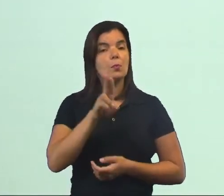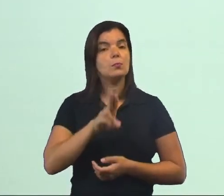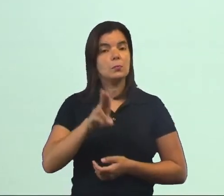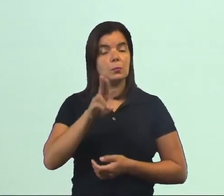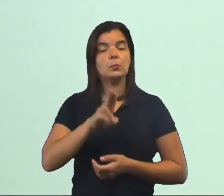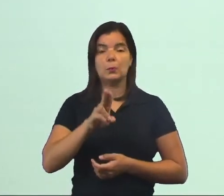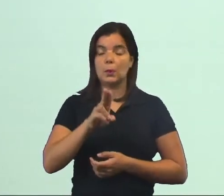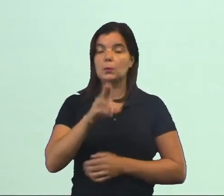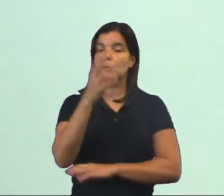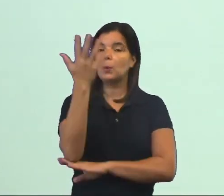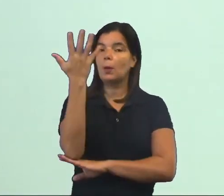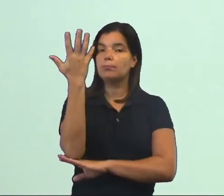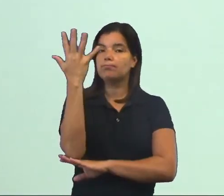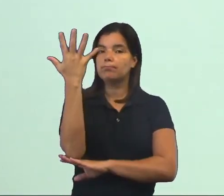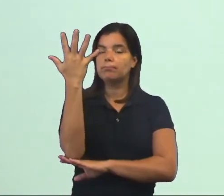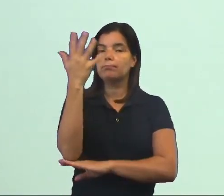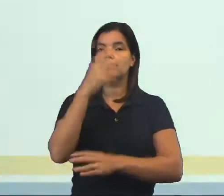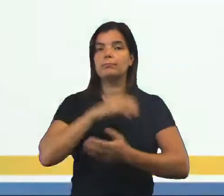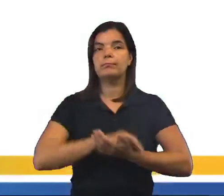pelas plantas, né?